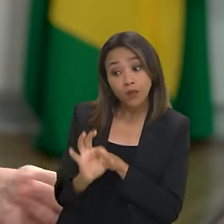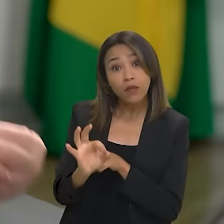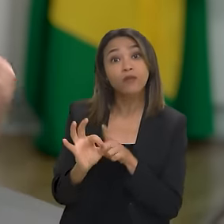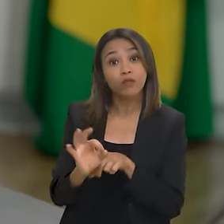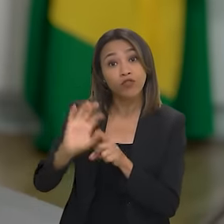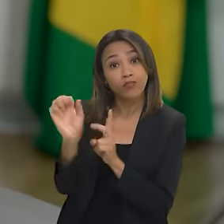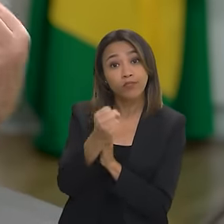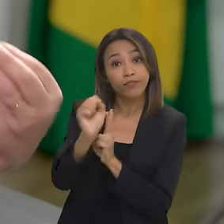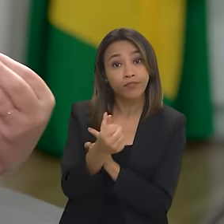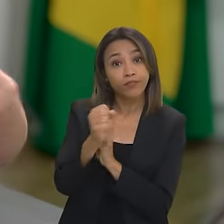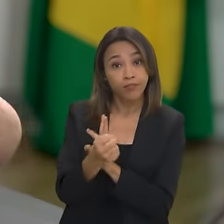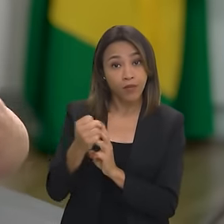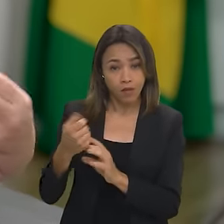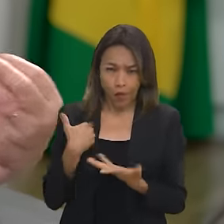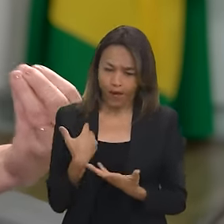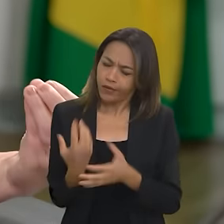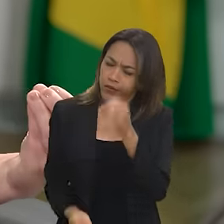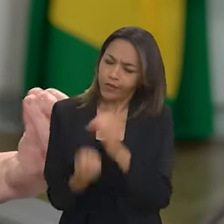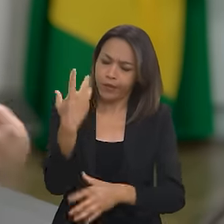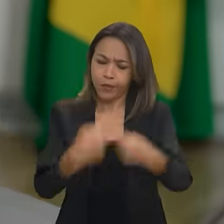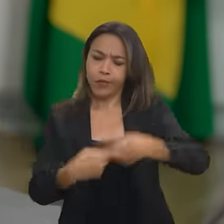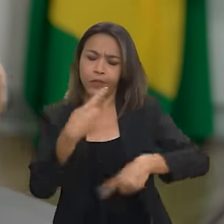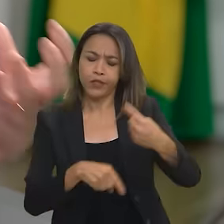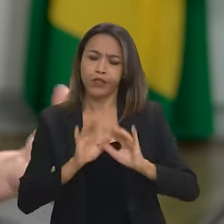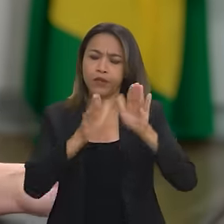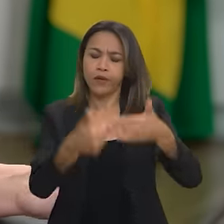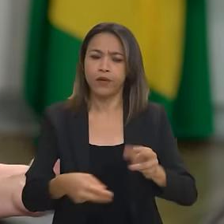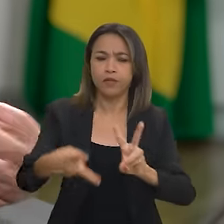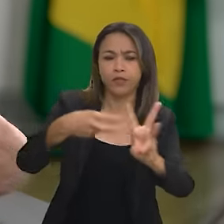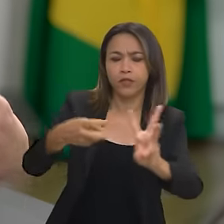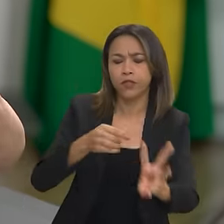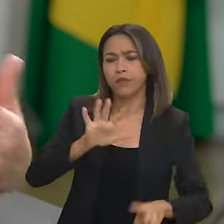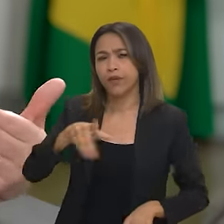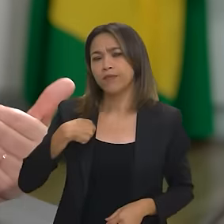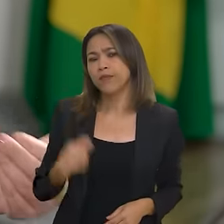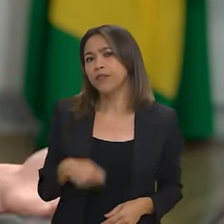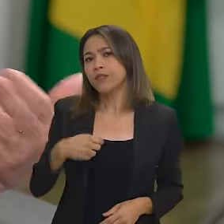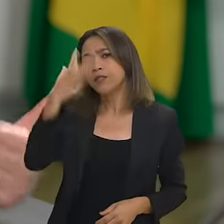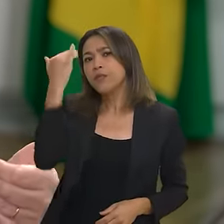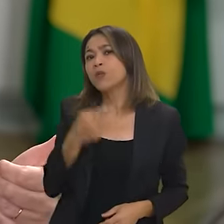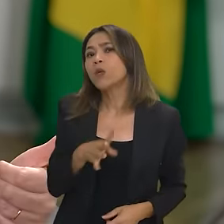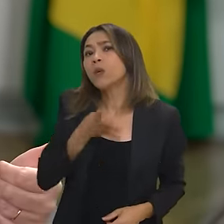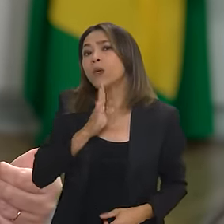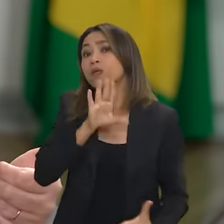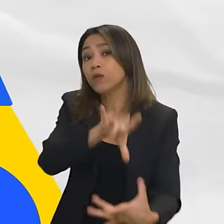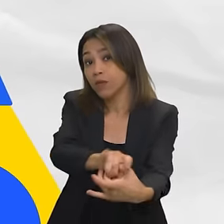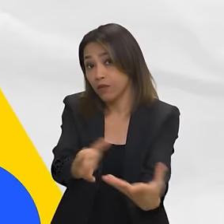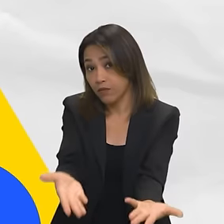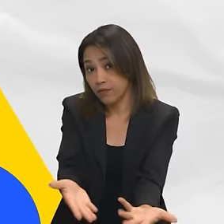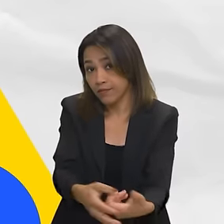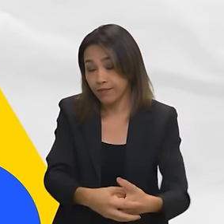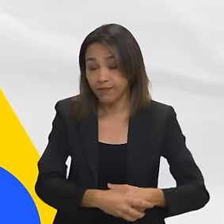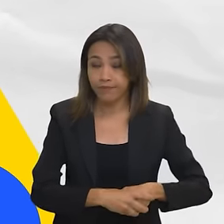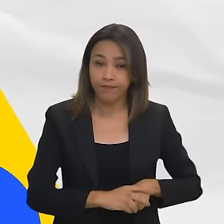essa é a lógica. Se você vai fazer políticas para a população indígena, para os povos indígenas, você precisa ter pessoas que conheçam a realidade.